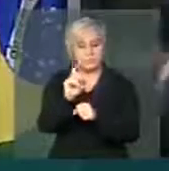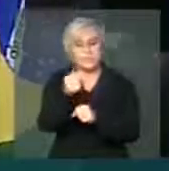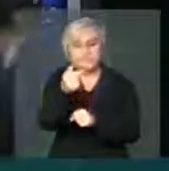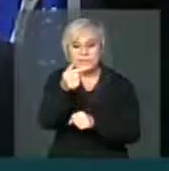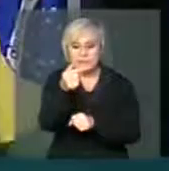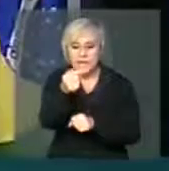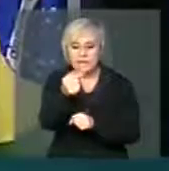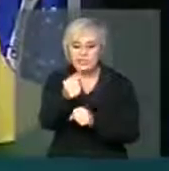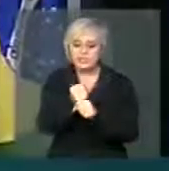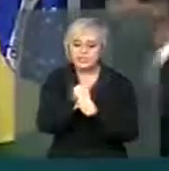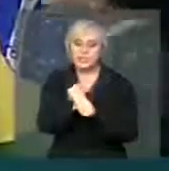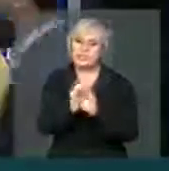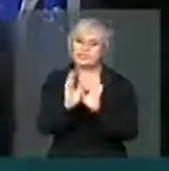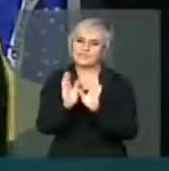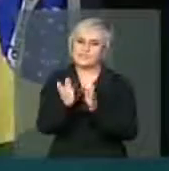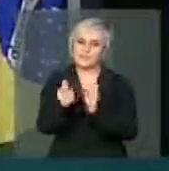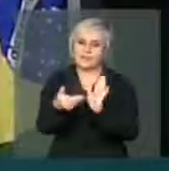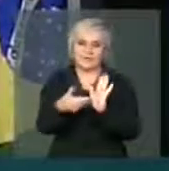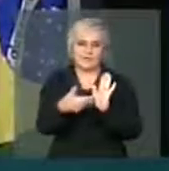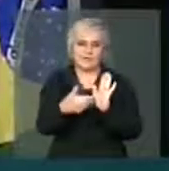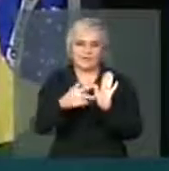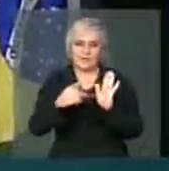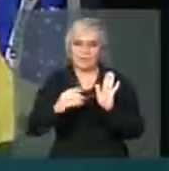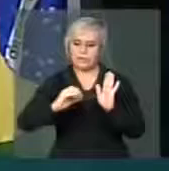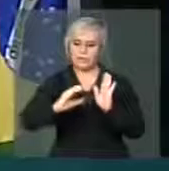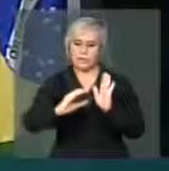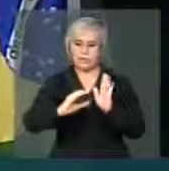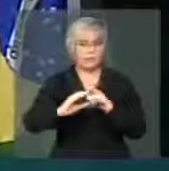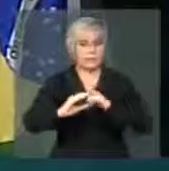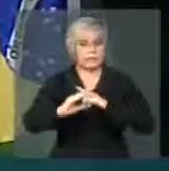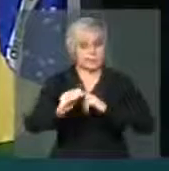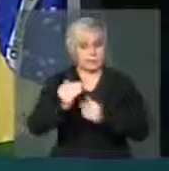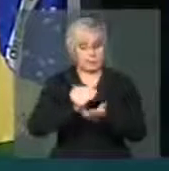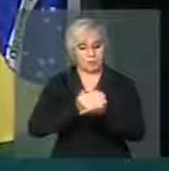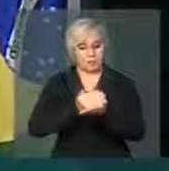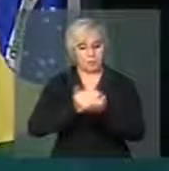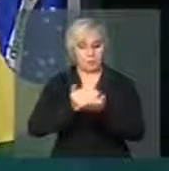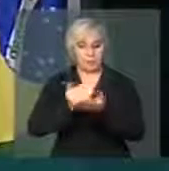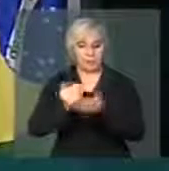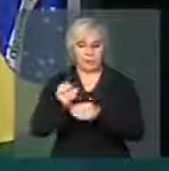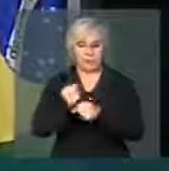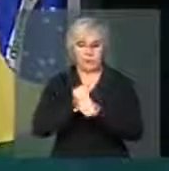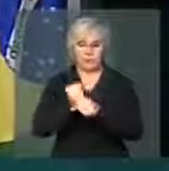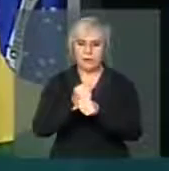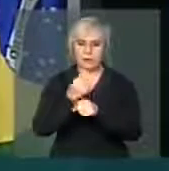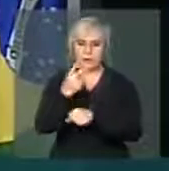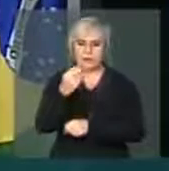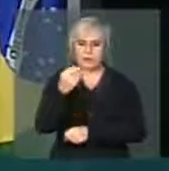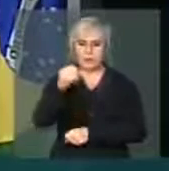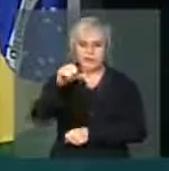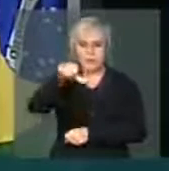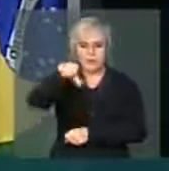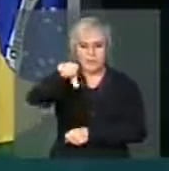Essa PEC Ela tem a sua origem No ano de 2009